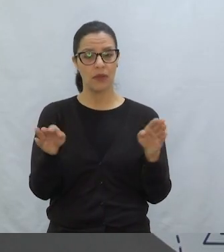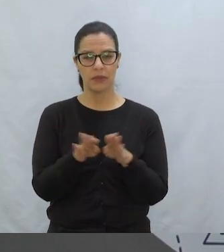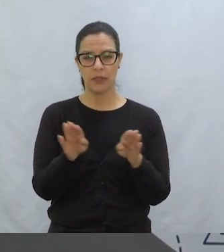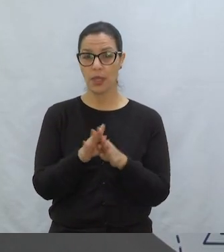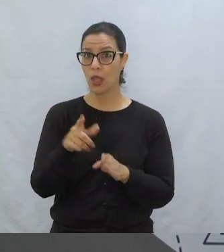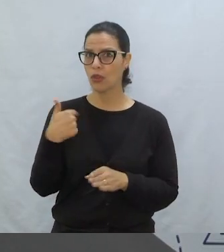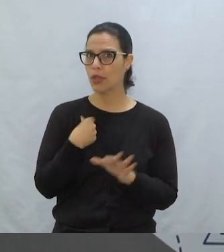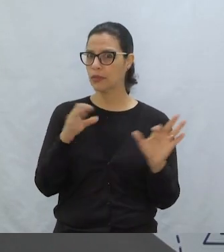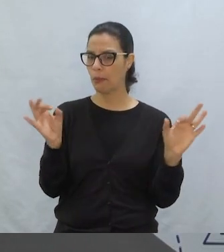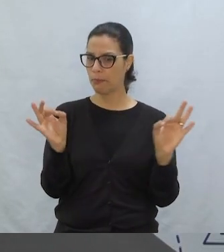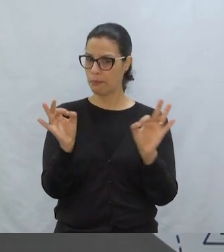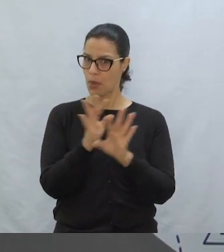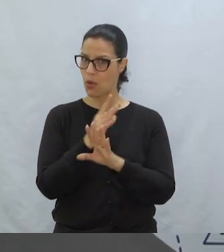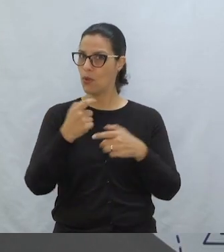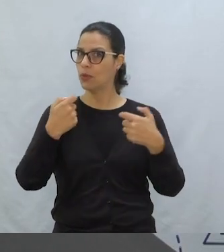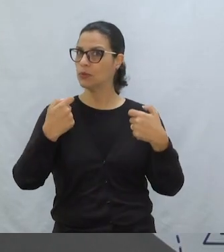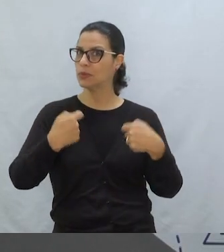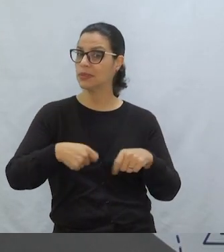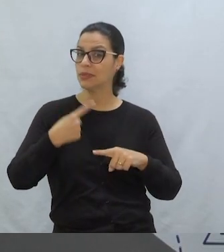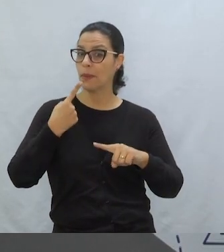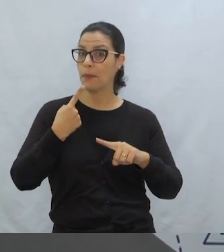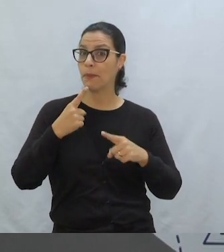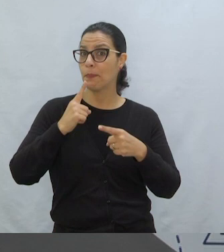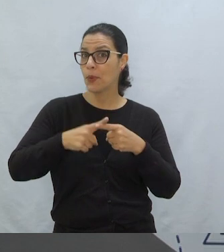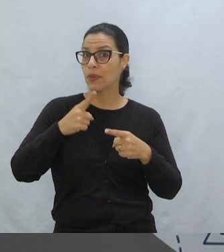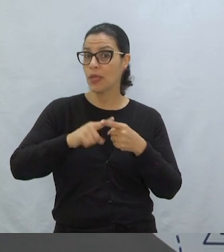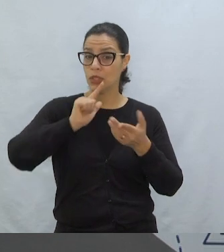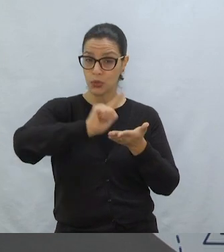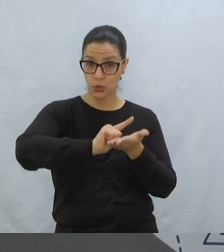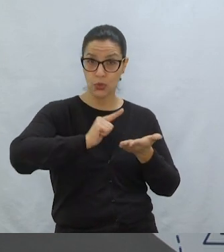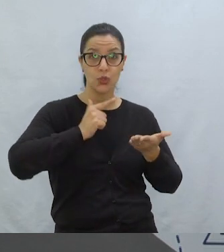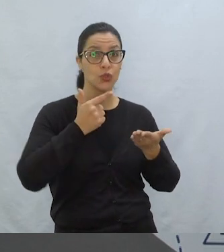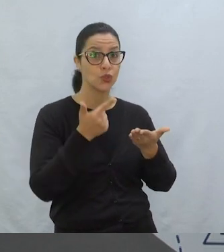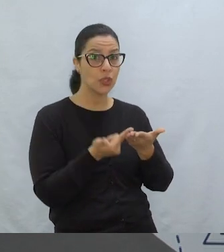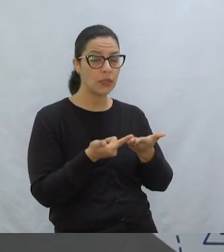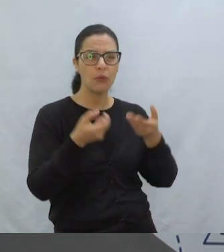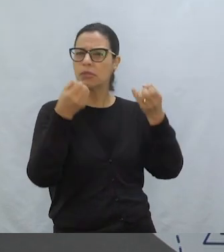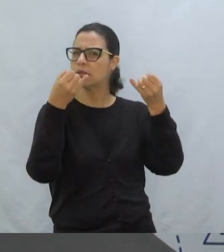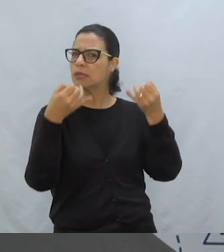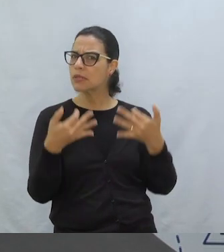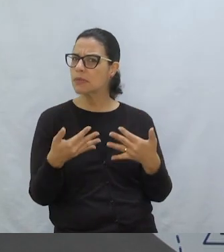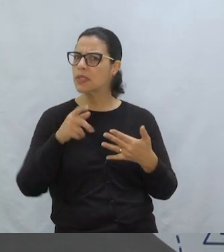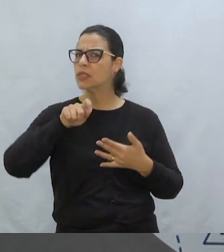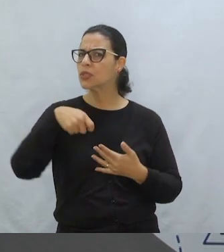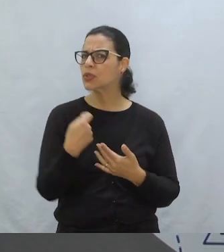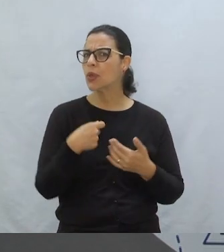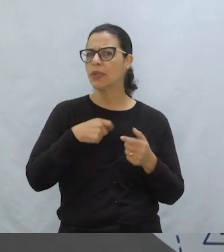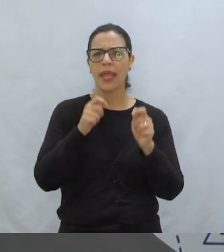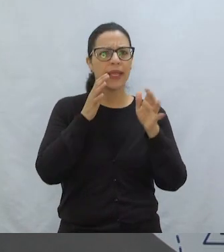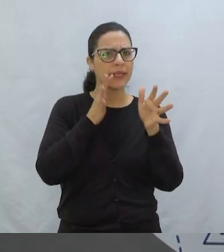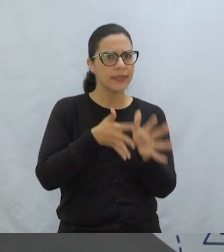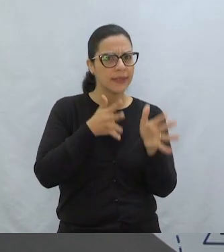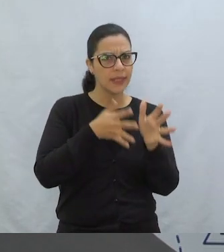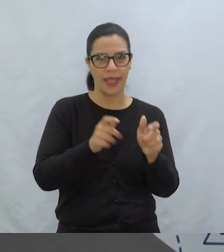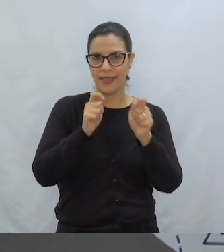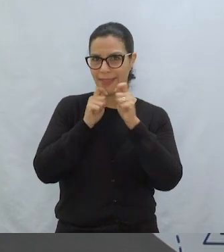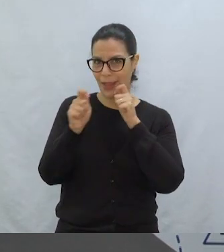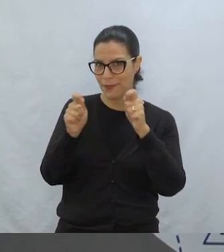E a gente vai ter que estar bem preparado. Porque nesse jornal, é um jornal que faz umas